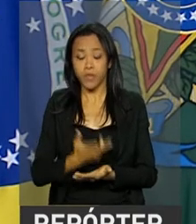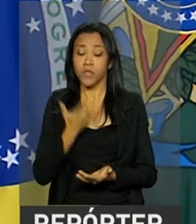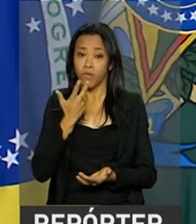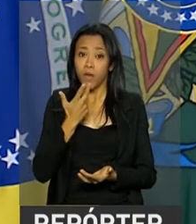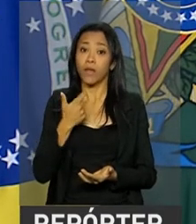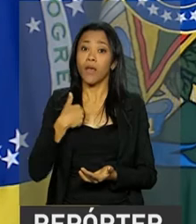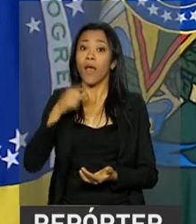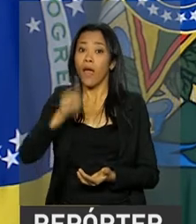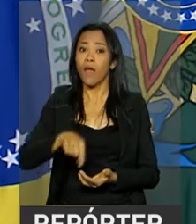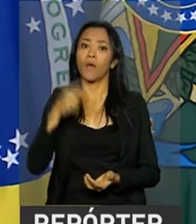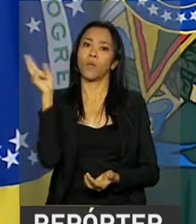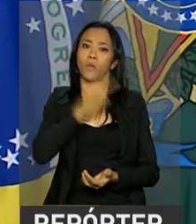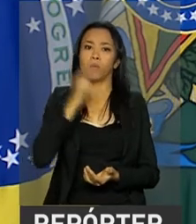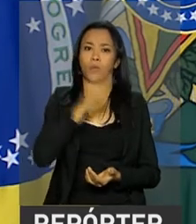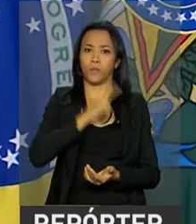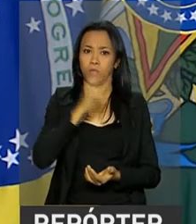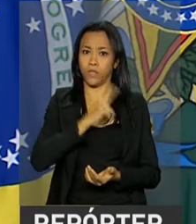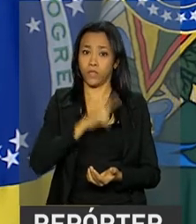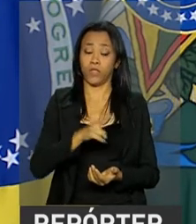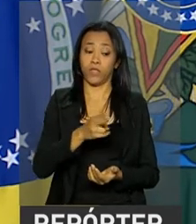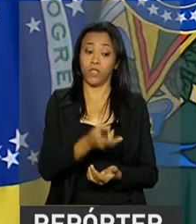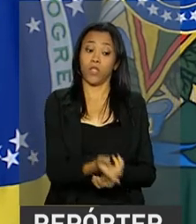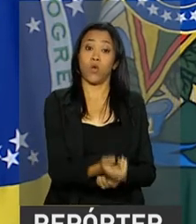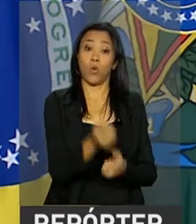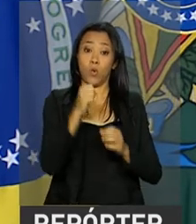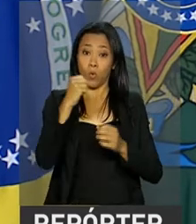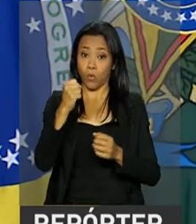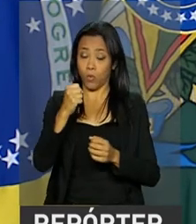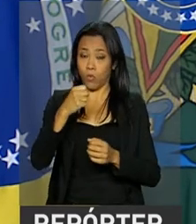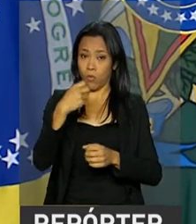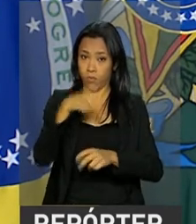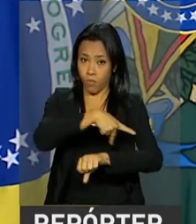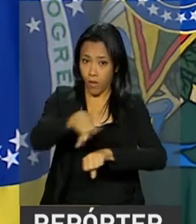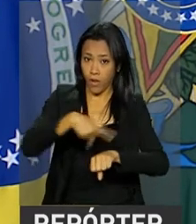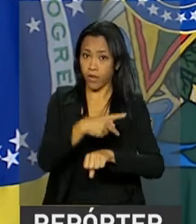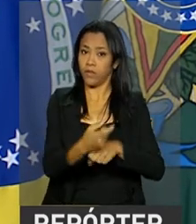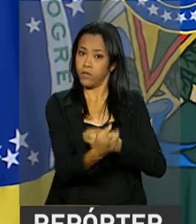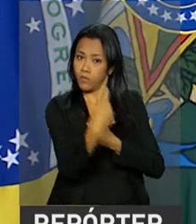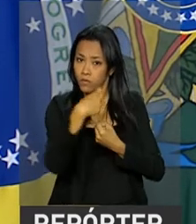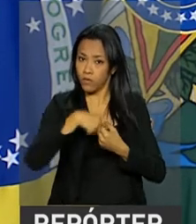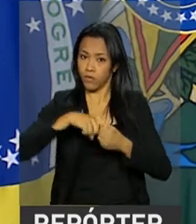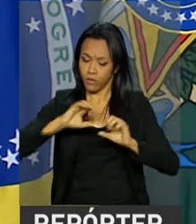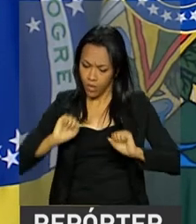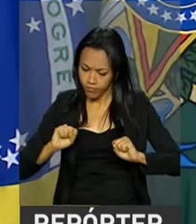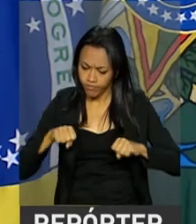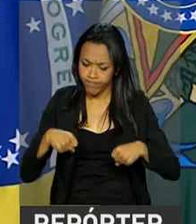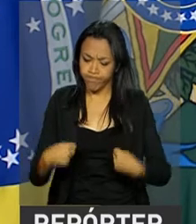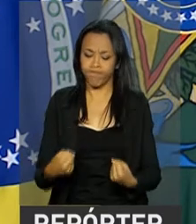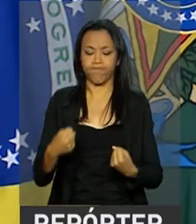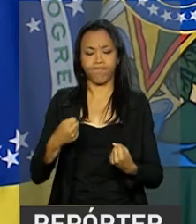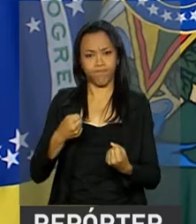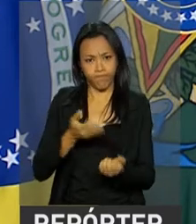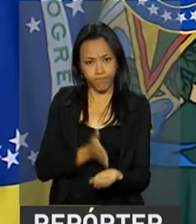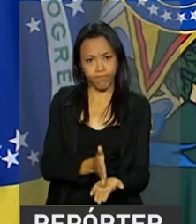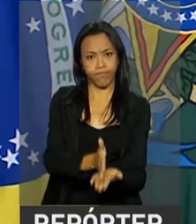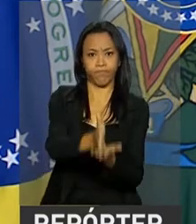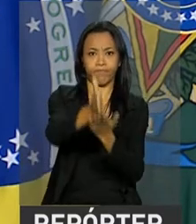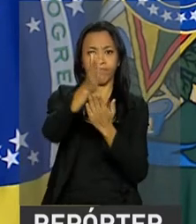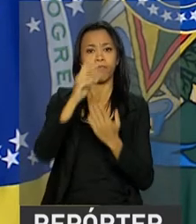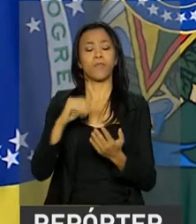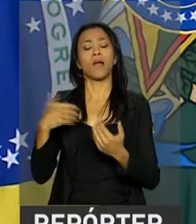colocar o país nos trilhos do crescimento, da geração de empregos,